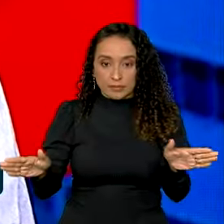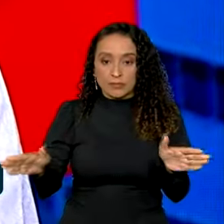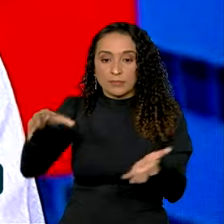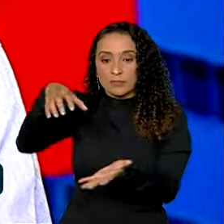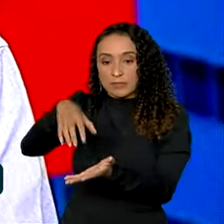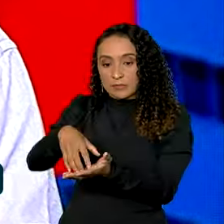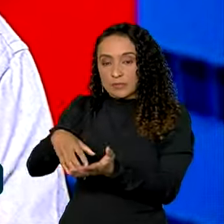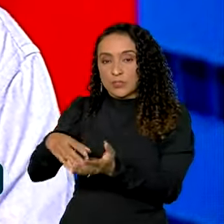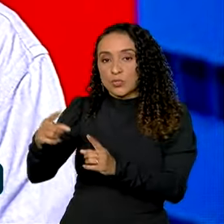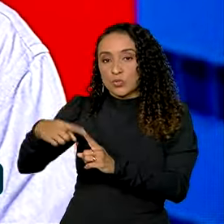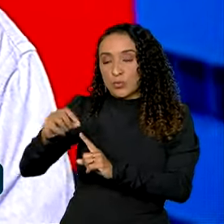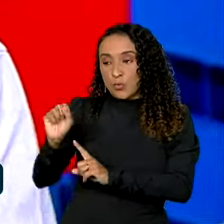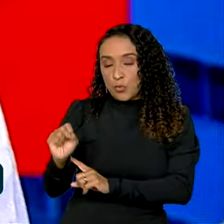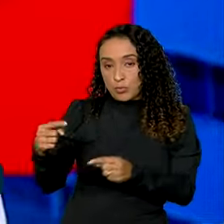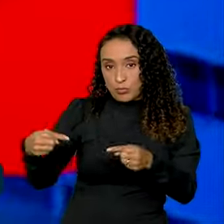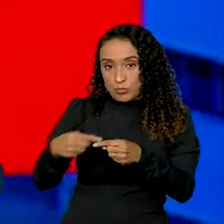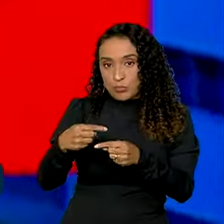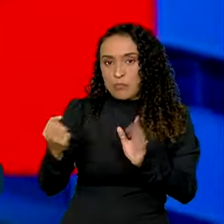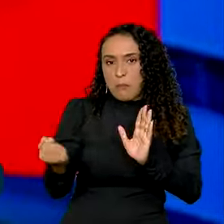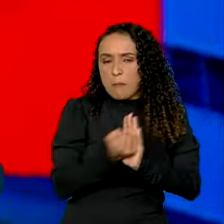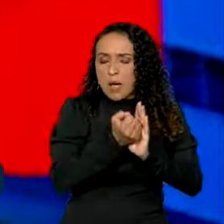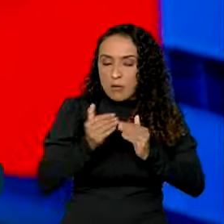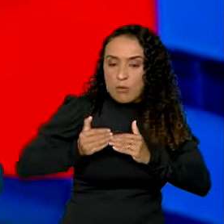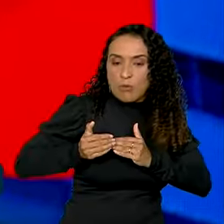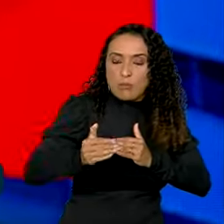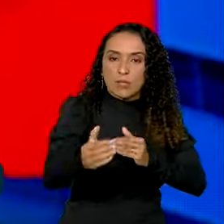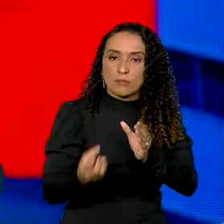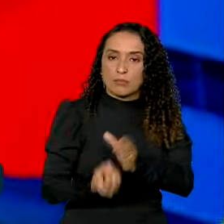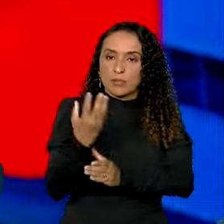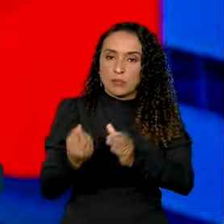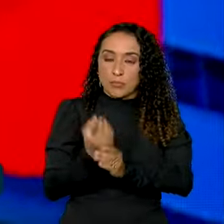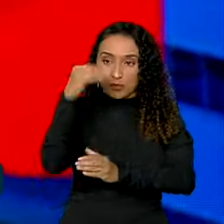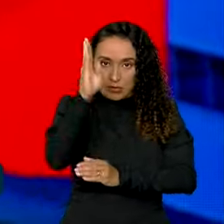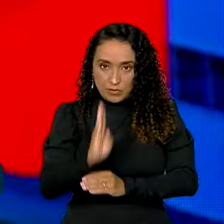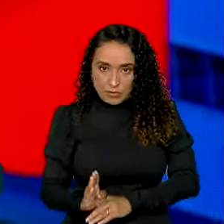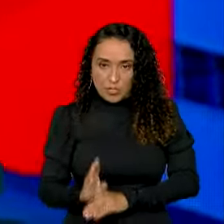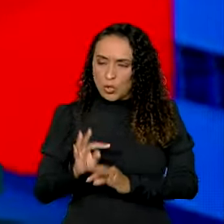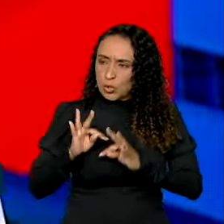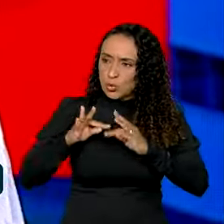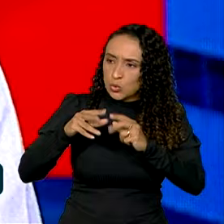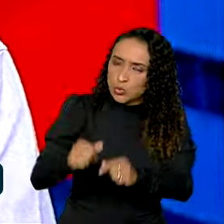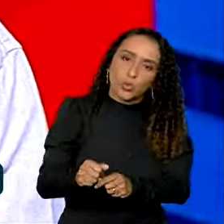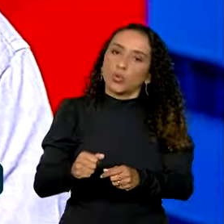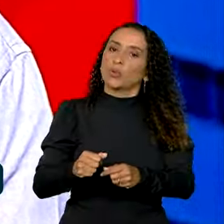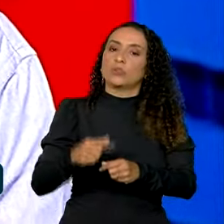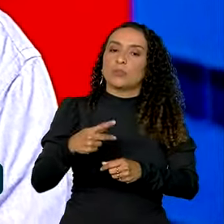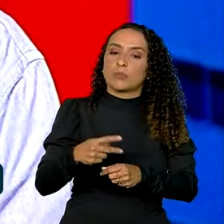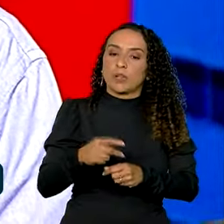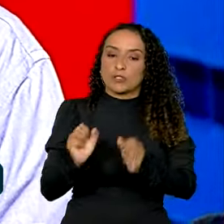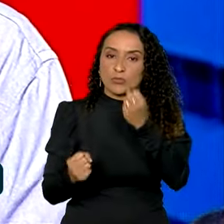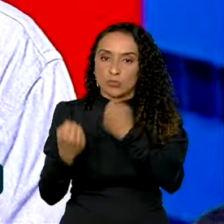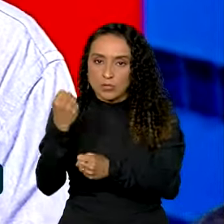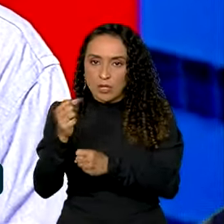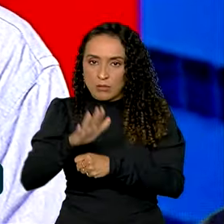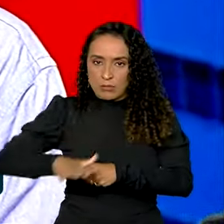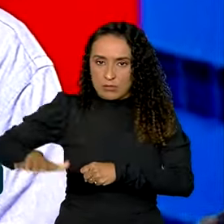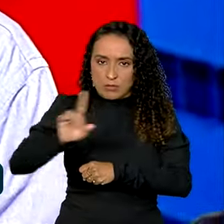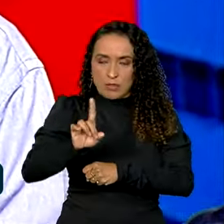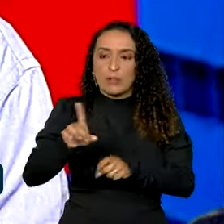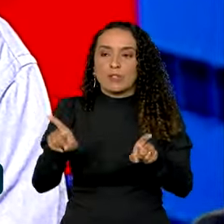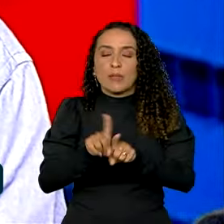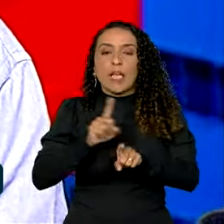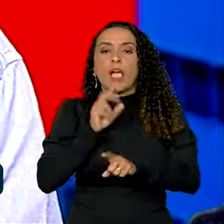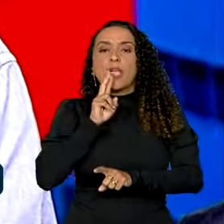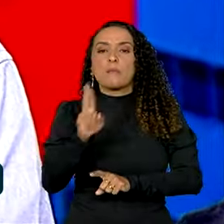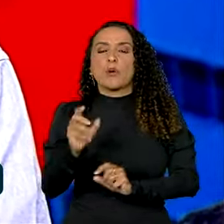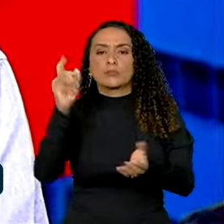recombinantes, não marca apenas o início da produção nacional de todo o parque industrial de Hemobras. É também uma